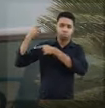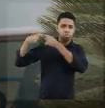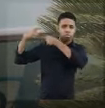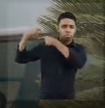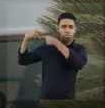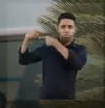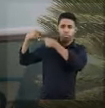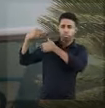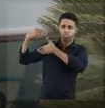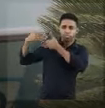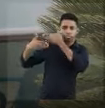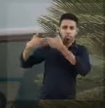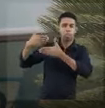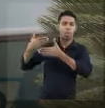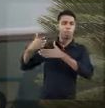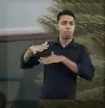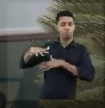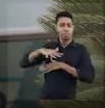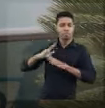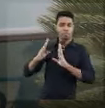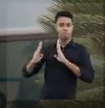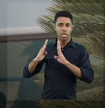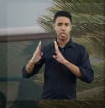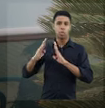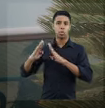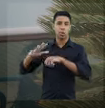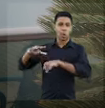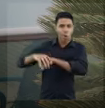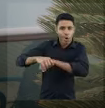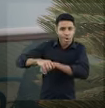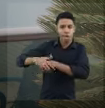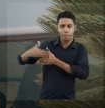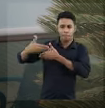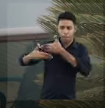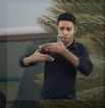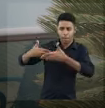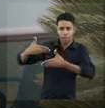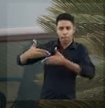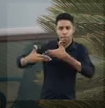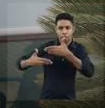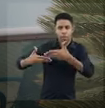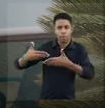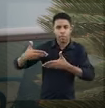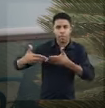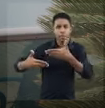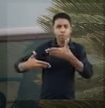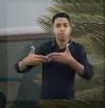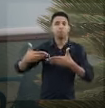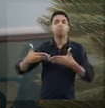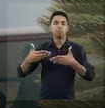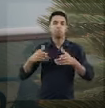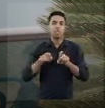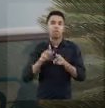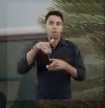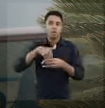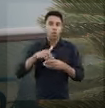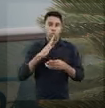uma herança triste do nosso período pós-colonial, né? Do coronelismo e do